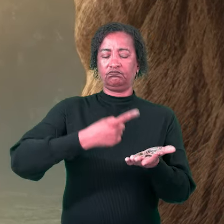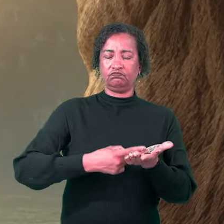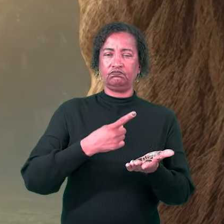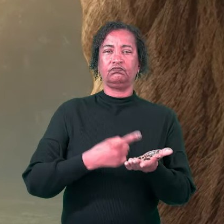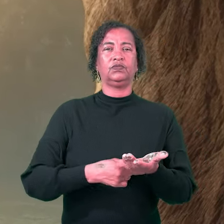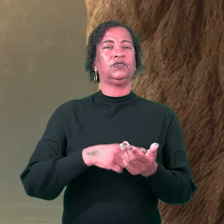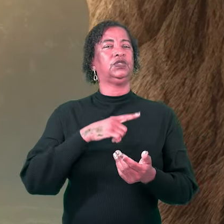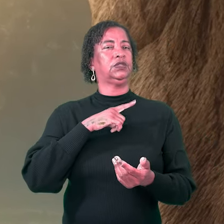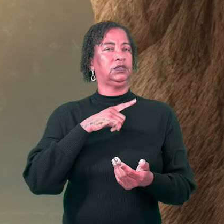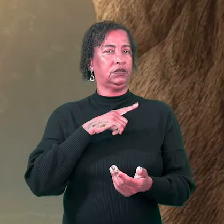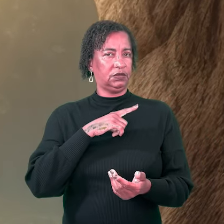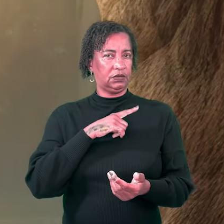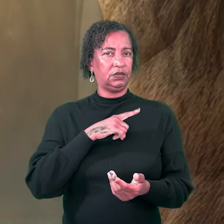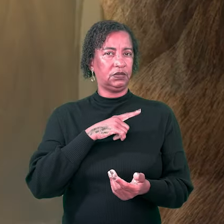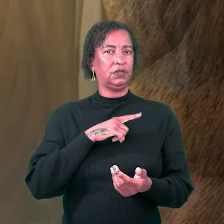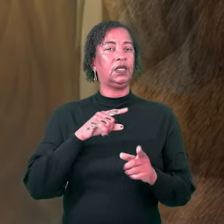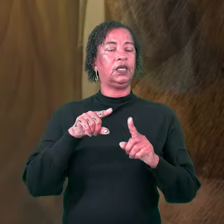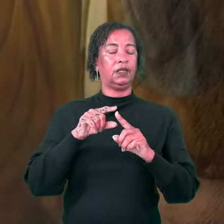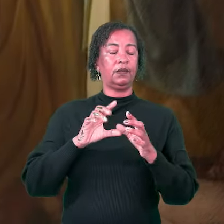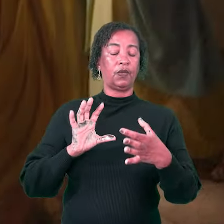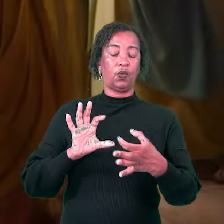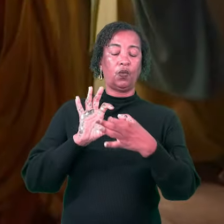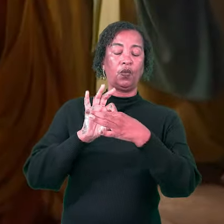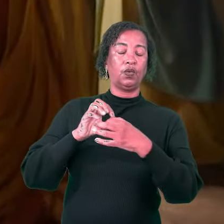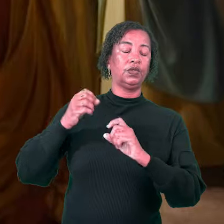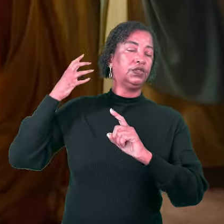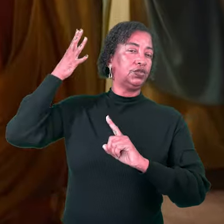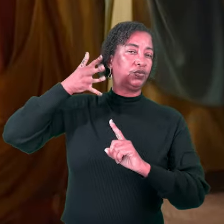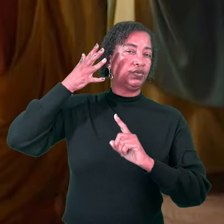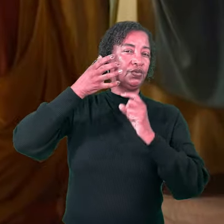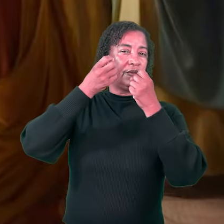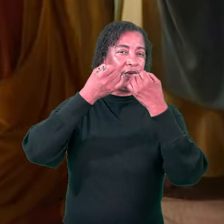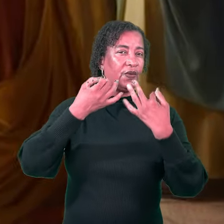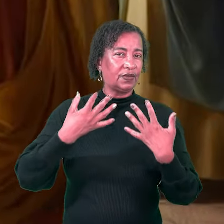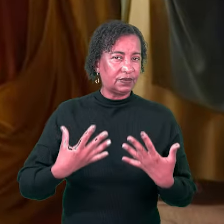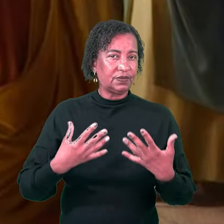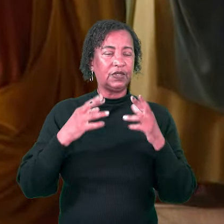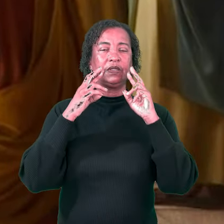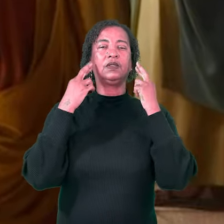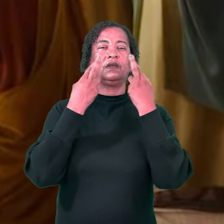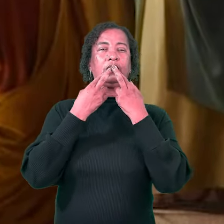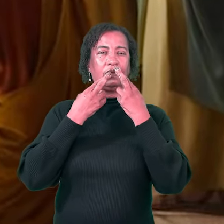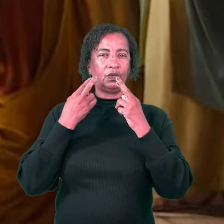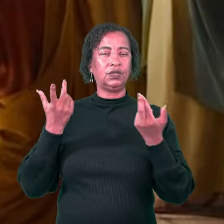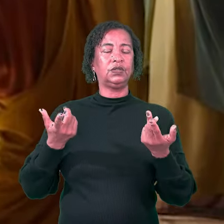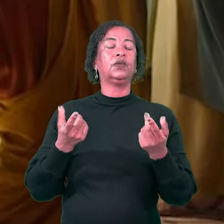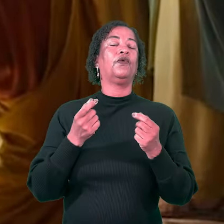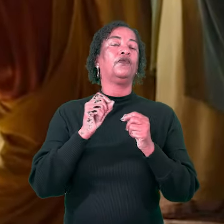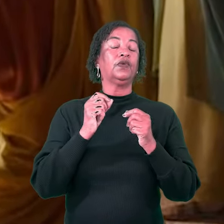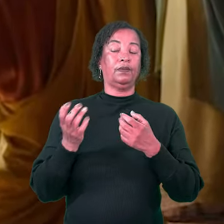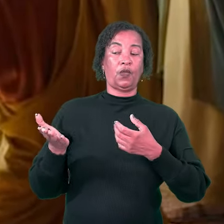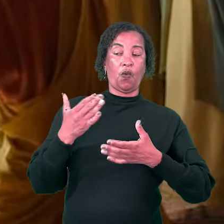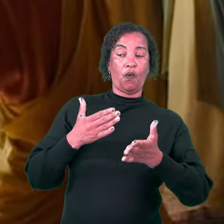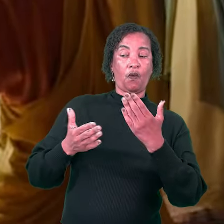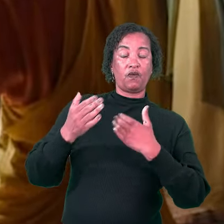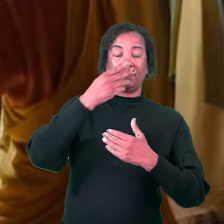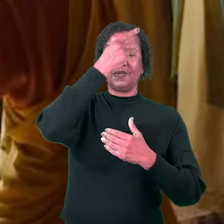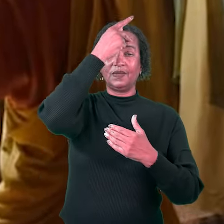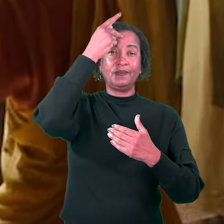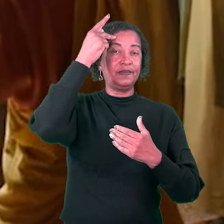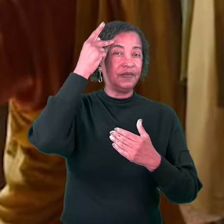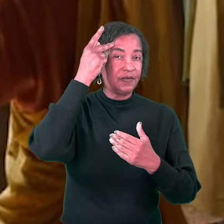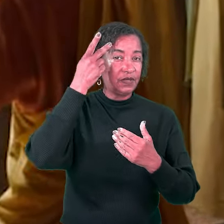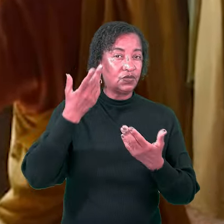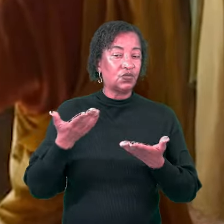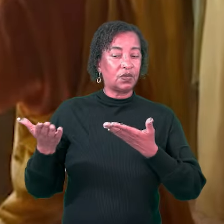Se você entender o contexto desse sermão, também entenderá que esse retiro serviu para um recrutamento de pessoal. No seu primeiro